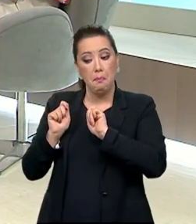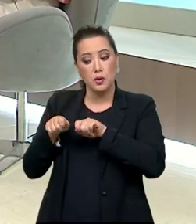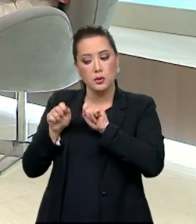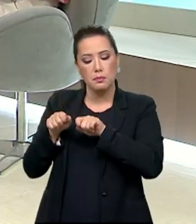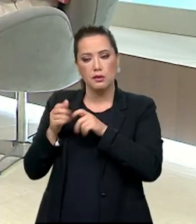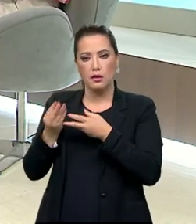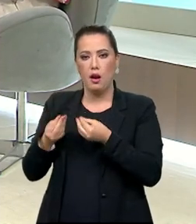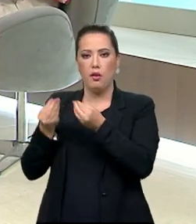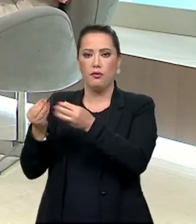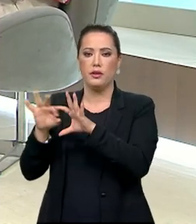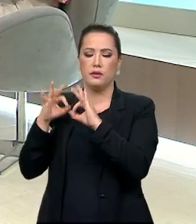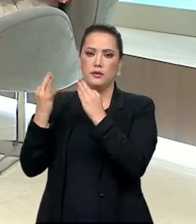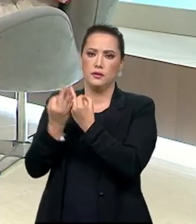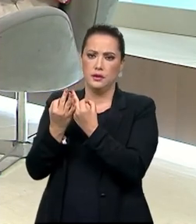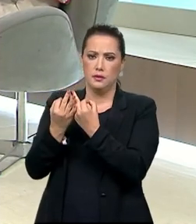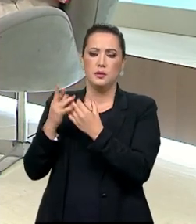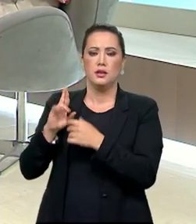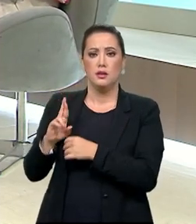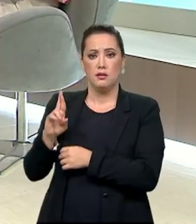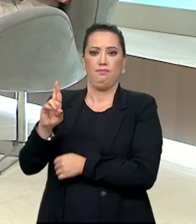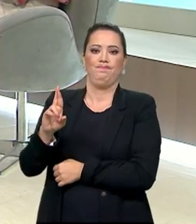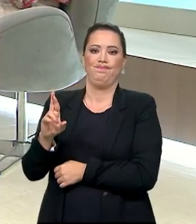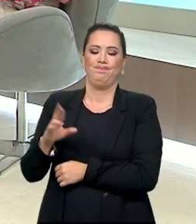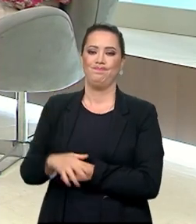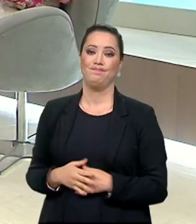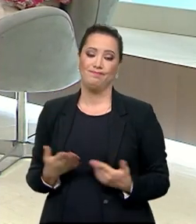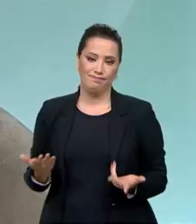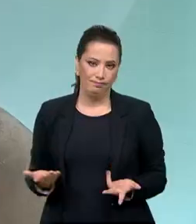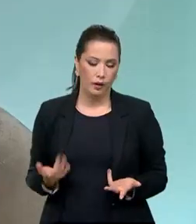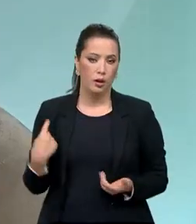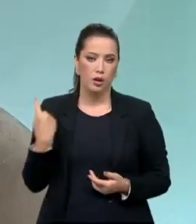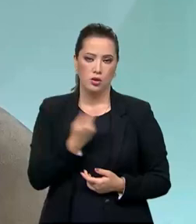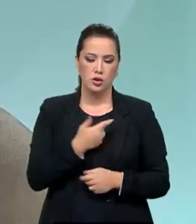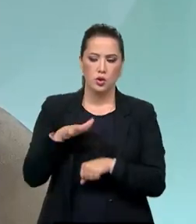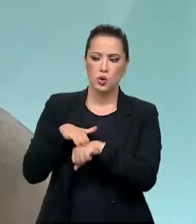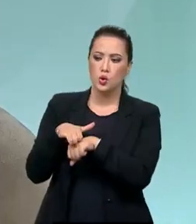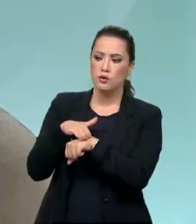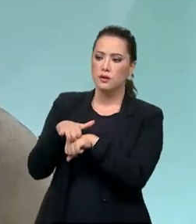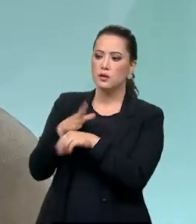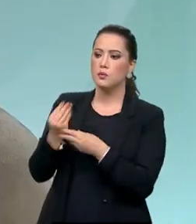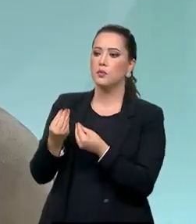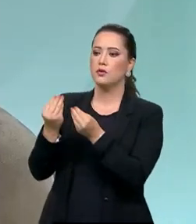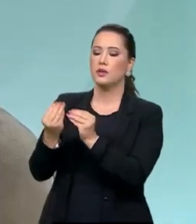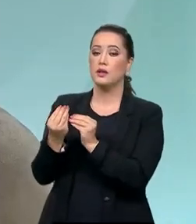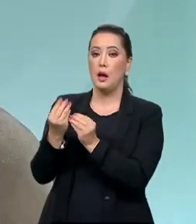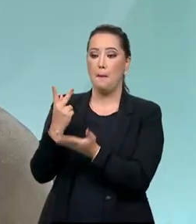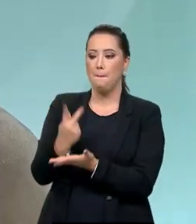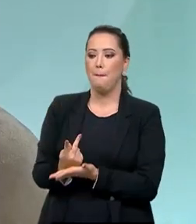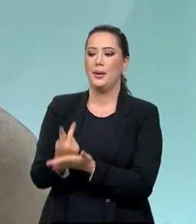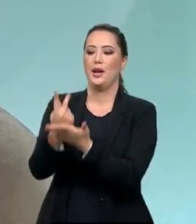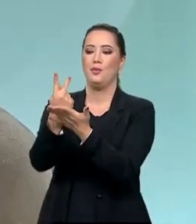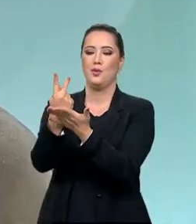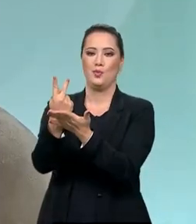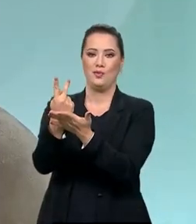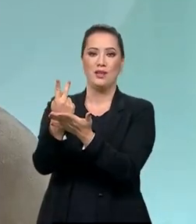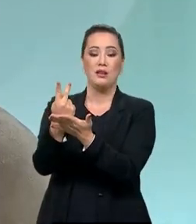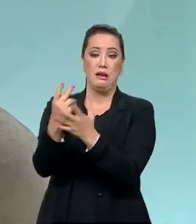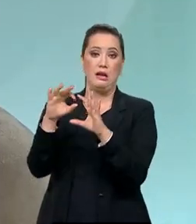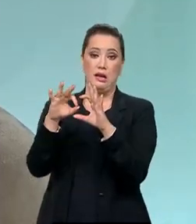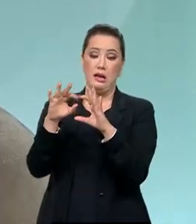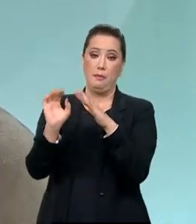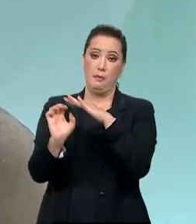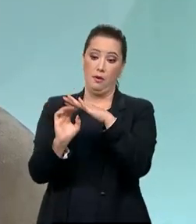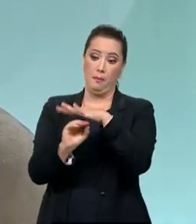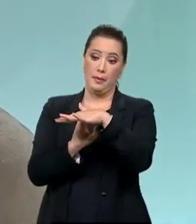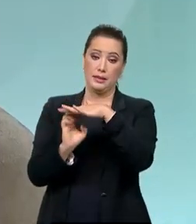ser familiarmente responsiva. Então, sentido, nós começamos a premiar empresas familiarmente responsáveis,